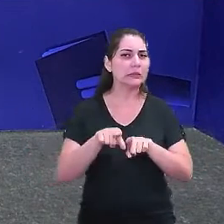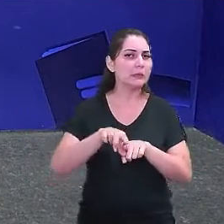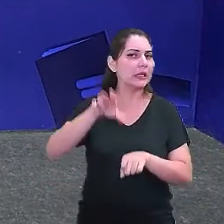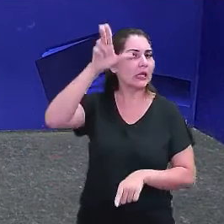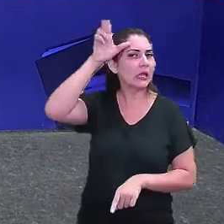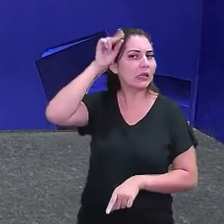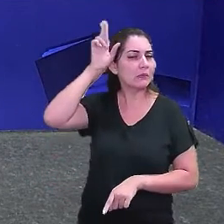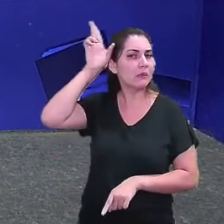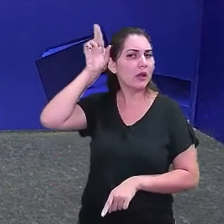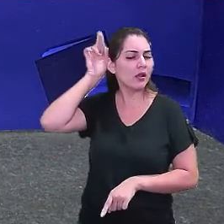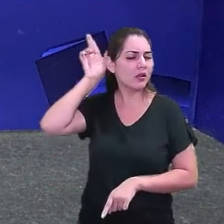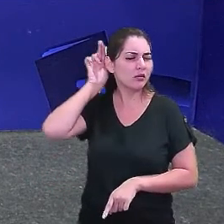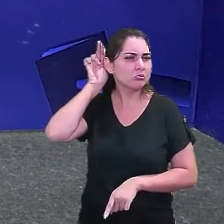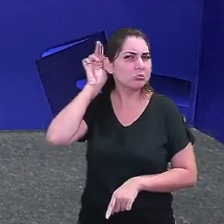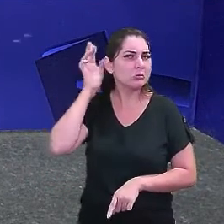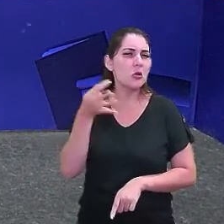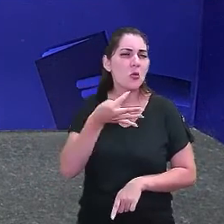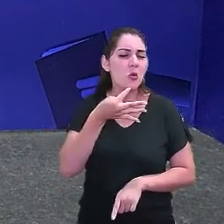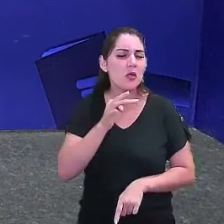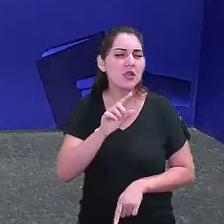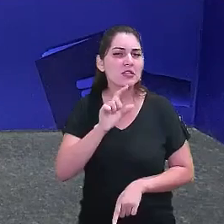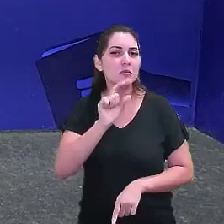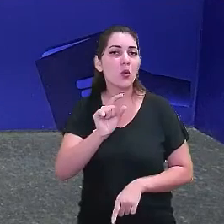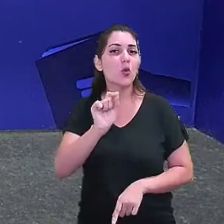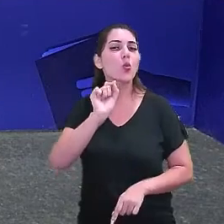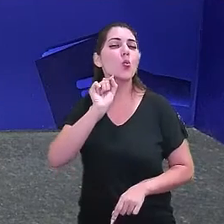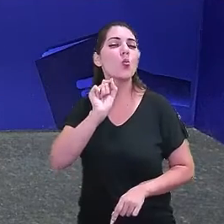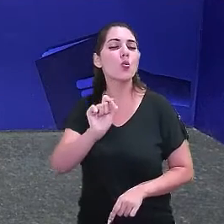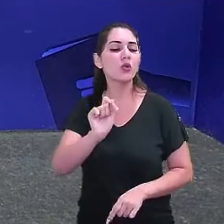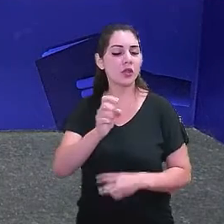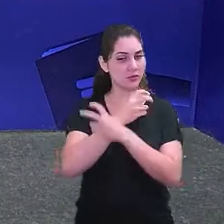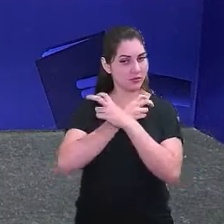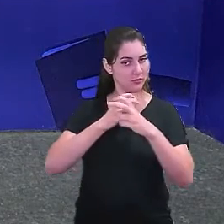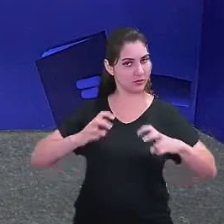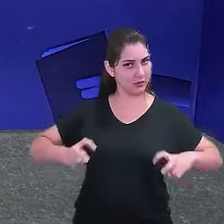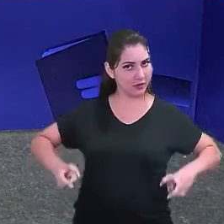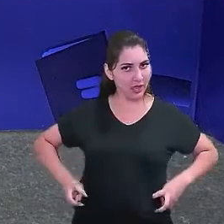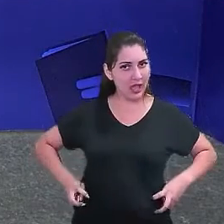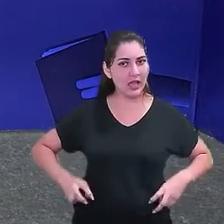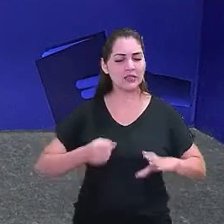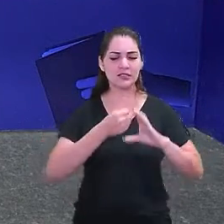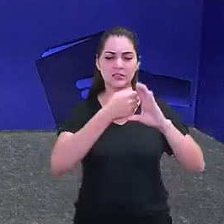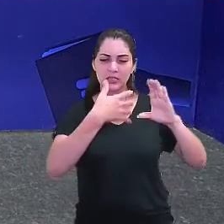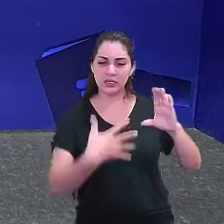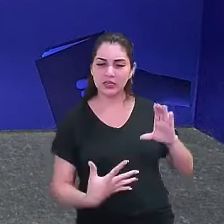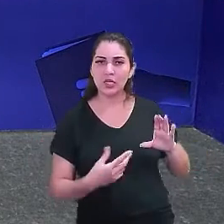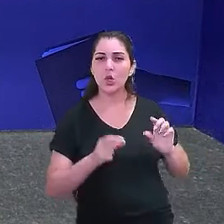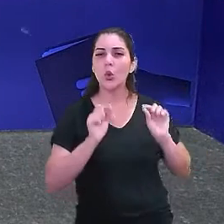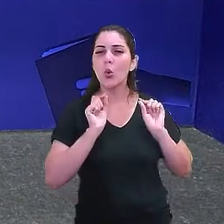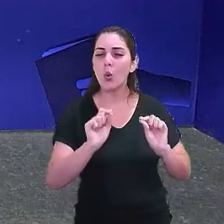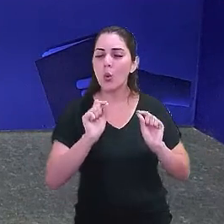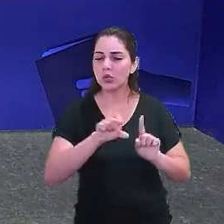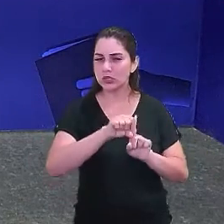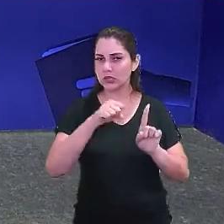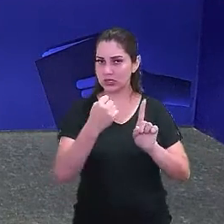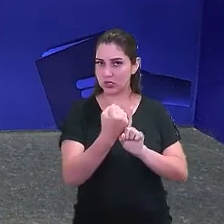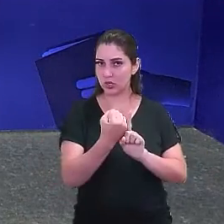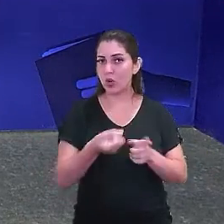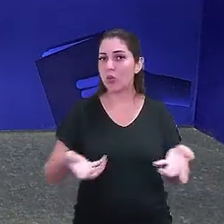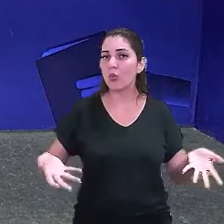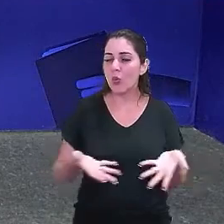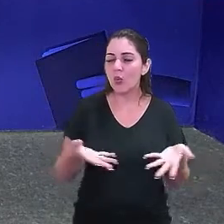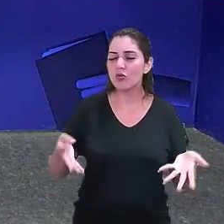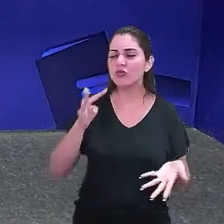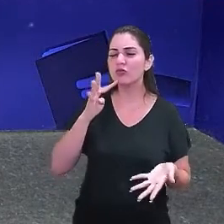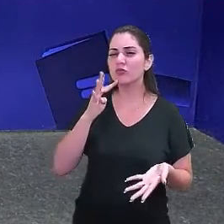A gente pouco conhece o que foi o cangaço, as suas características, as causas sociais, estudiam. Então hoje vamos conhecer